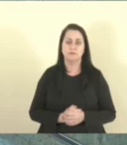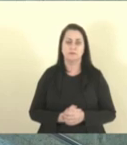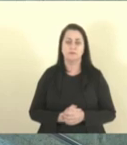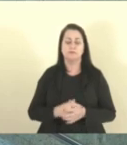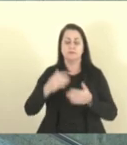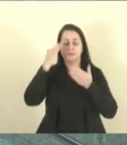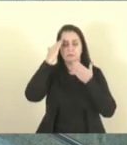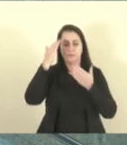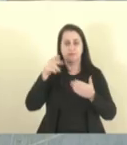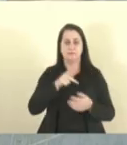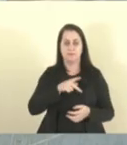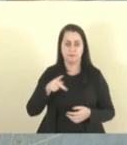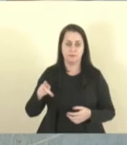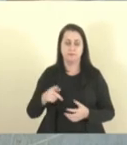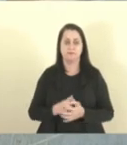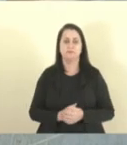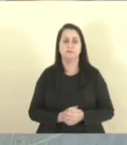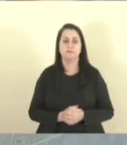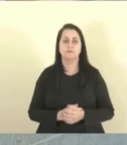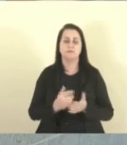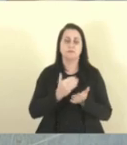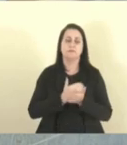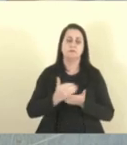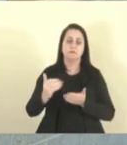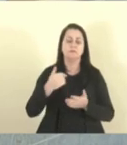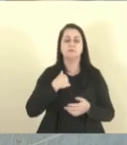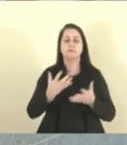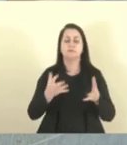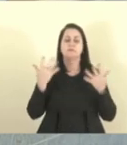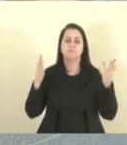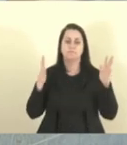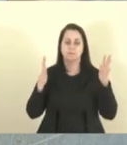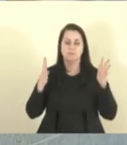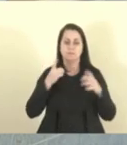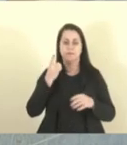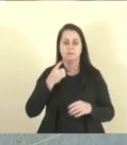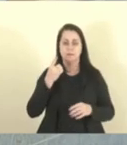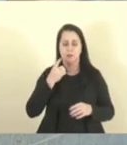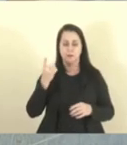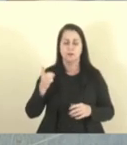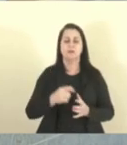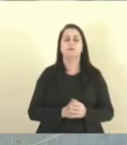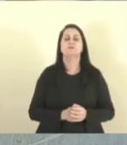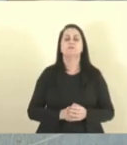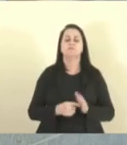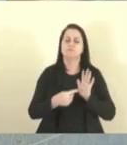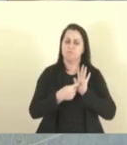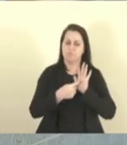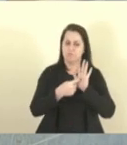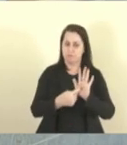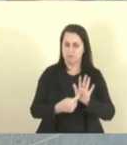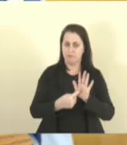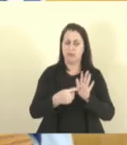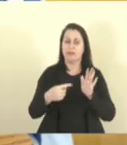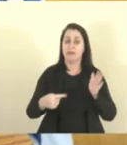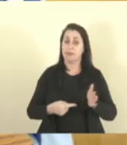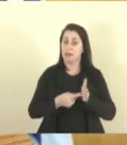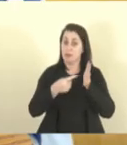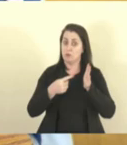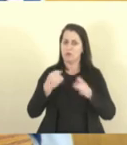Obrigado, presidente. Inicialmente, queria parabenizar o deputado Alcântaro pela exposição de uma denúncia